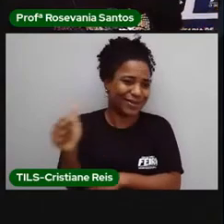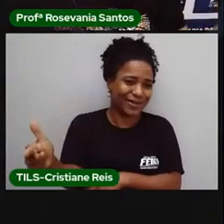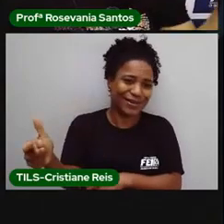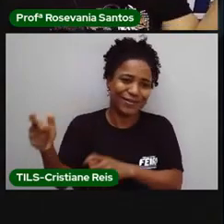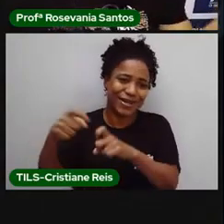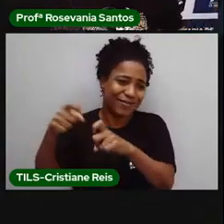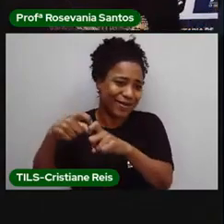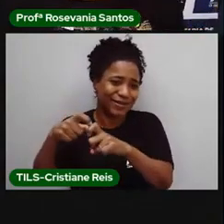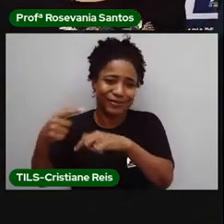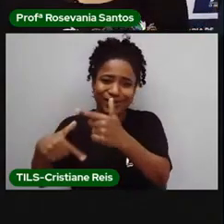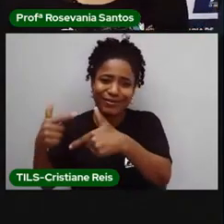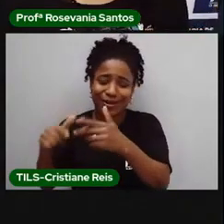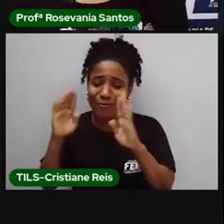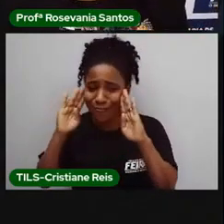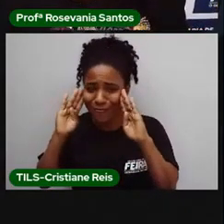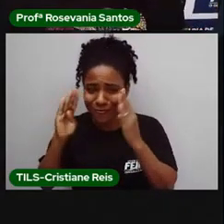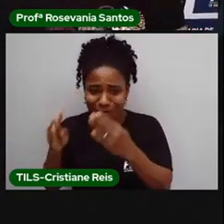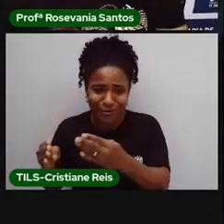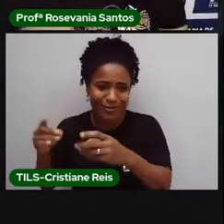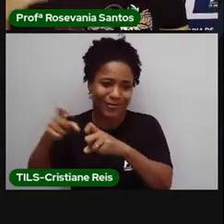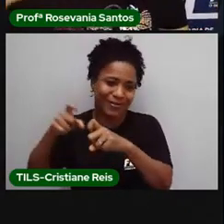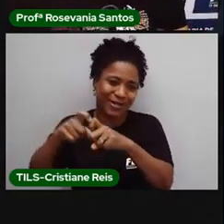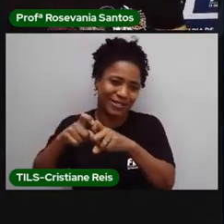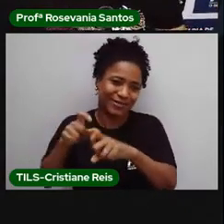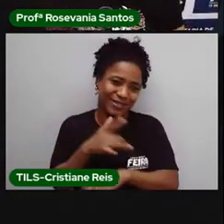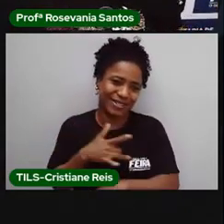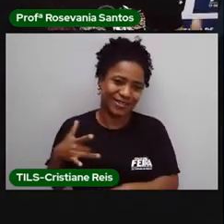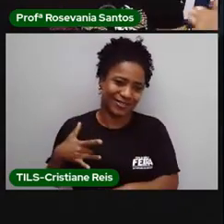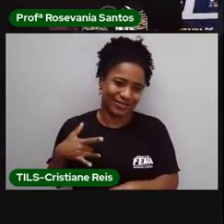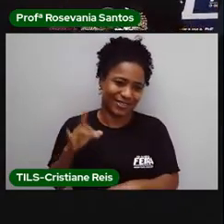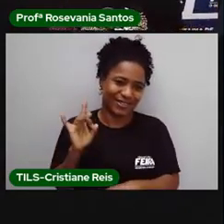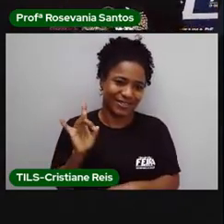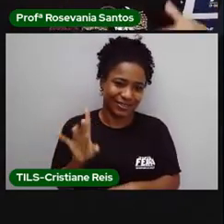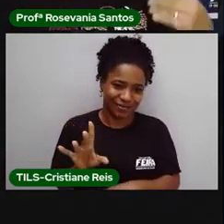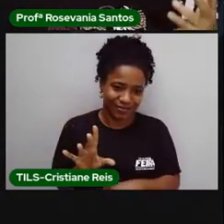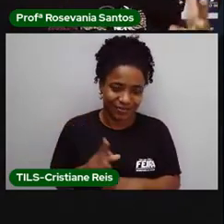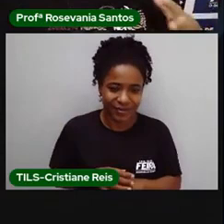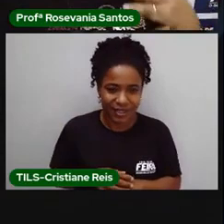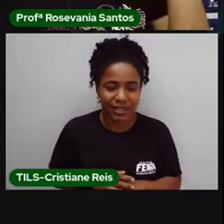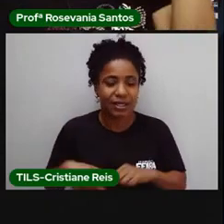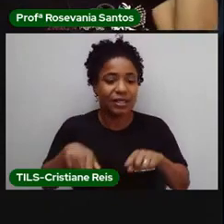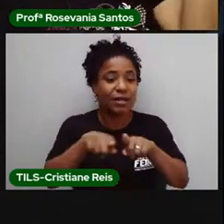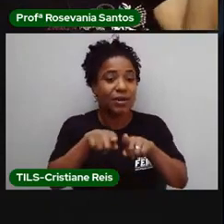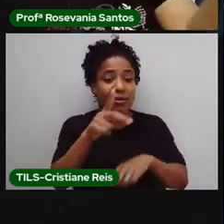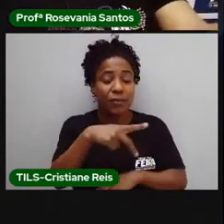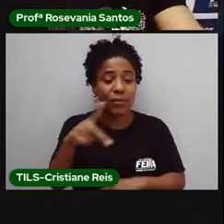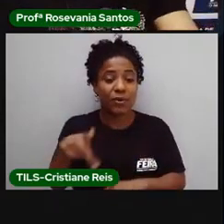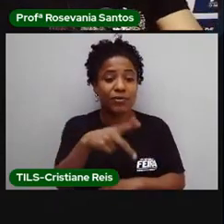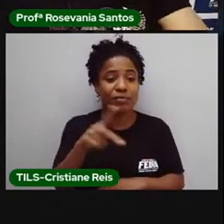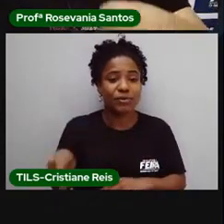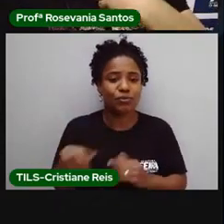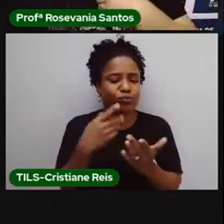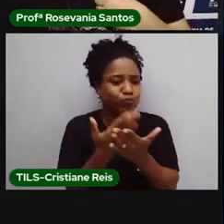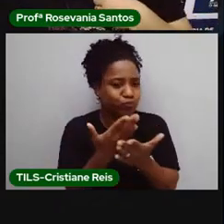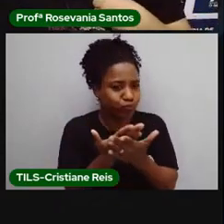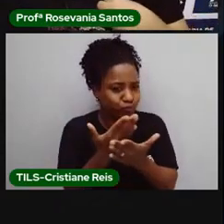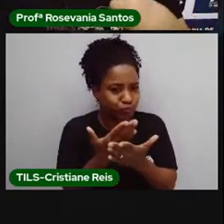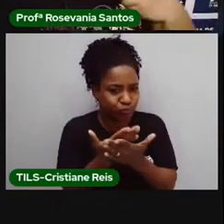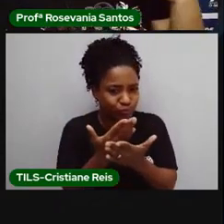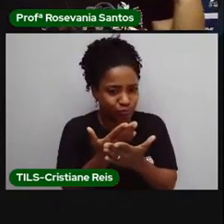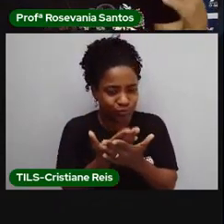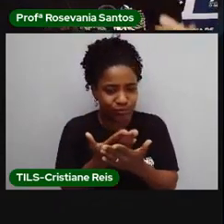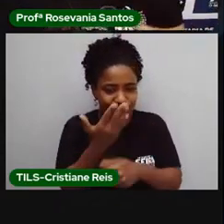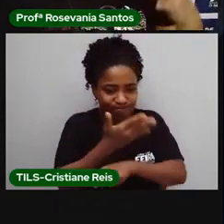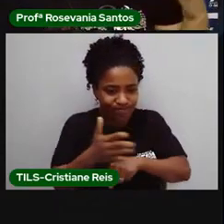dentro da função deles para fazer. Aí tem o professor, que também estuda para poder, né, dar as suas aulas. No caso da